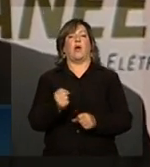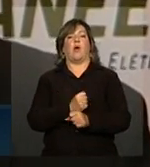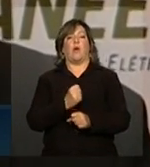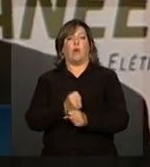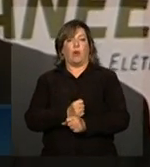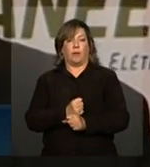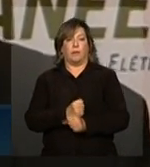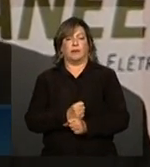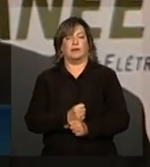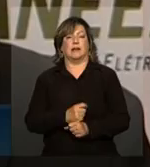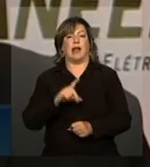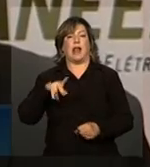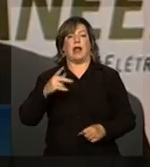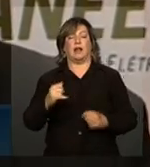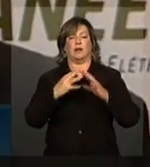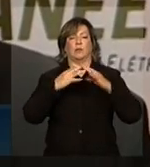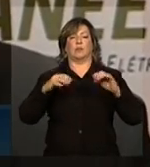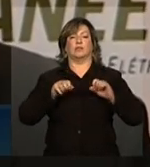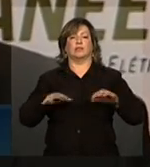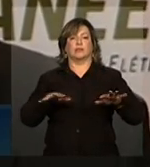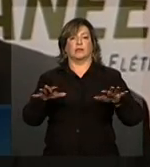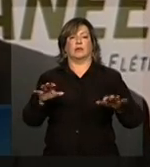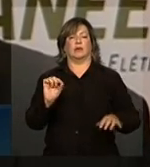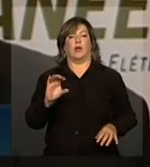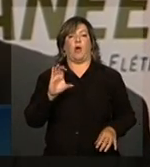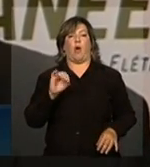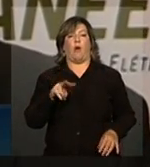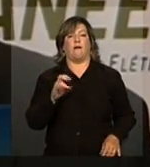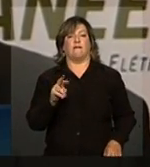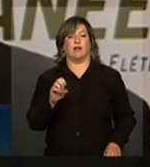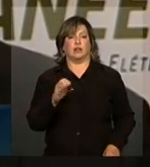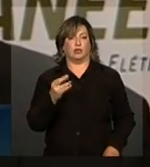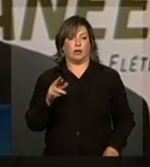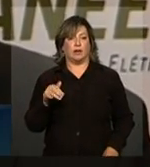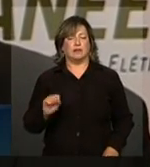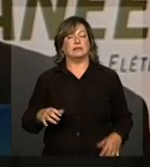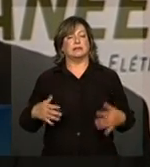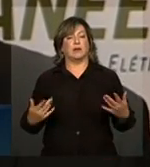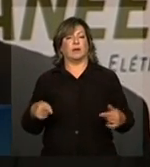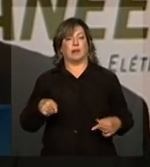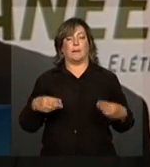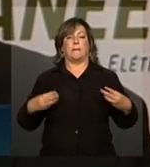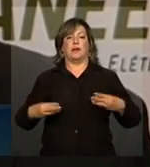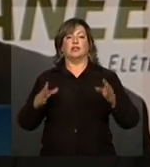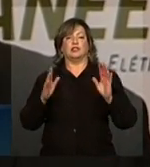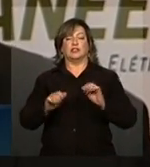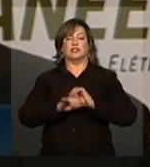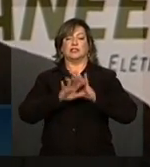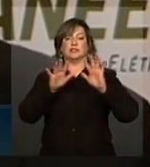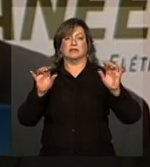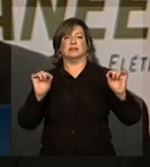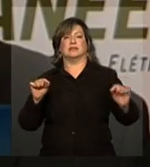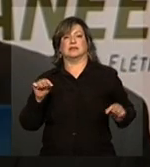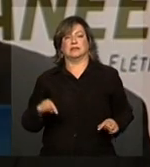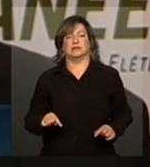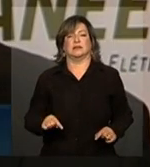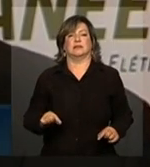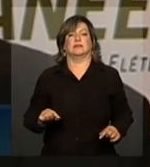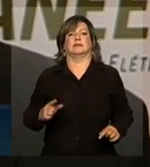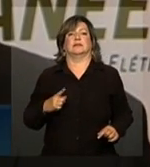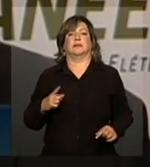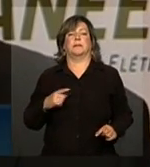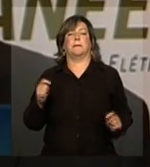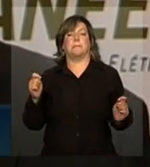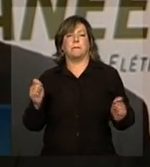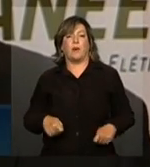da linha de transmissão e das conversoras. Então, o Ministério já esclareceu isso, já pode